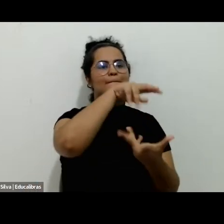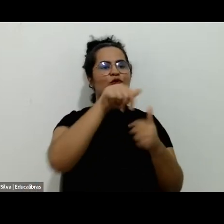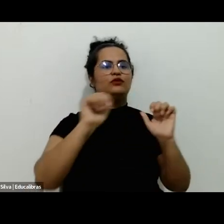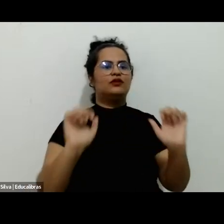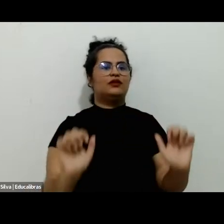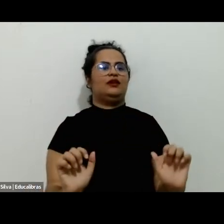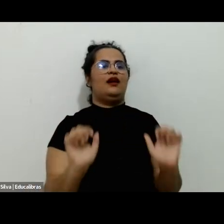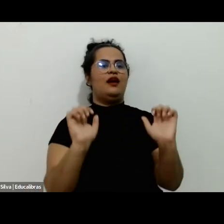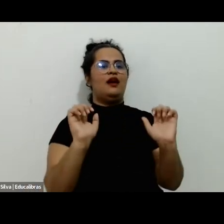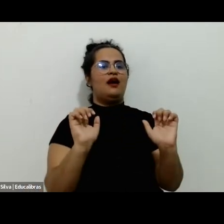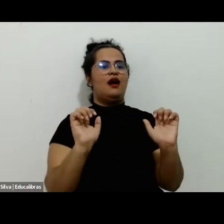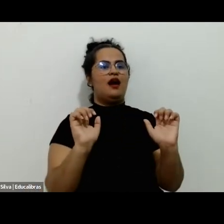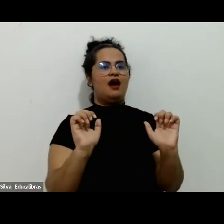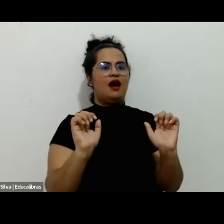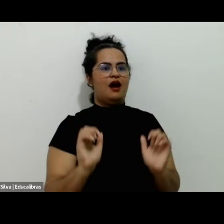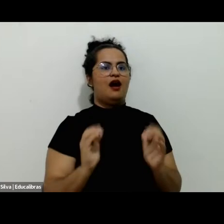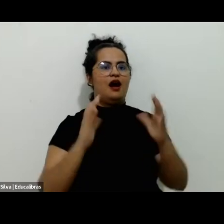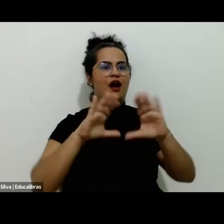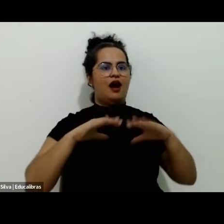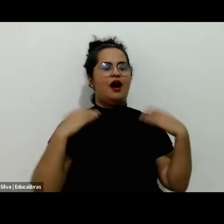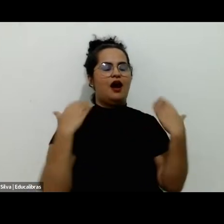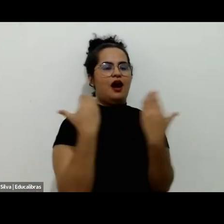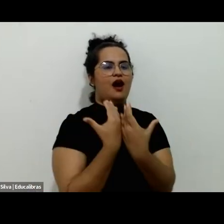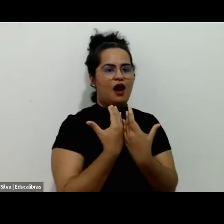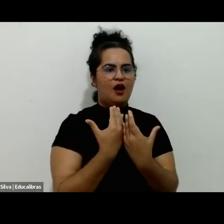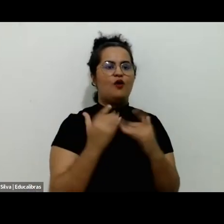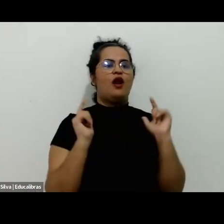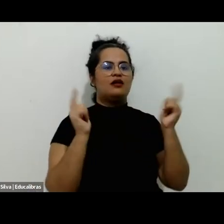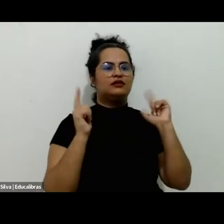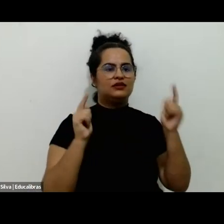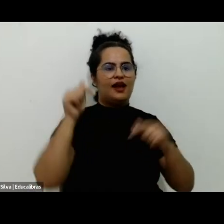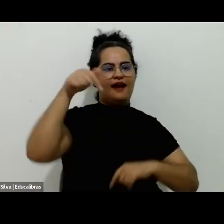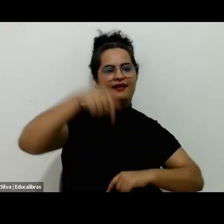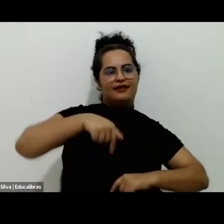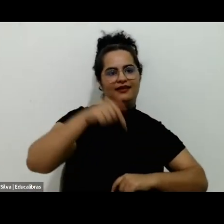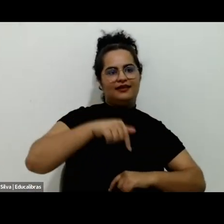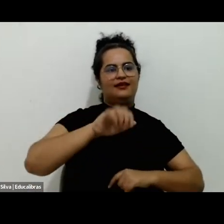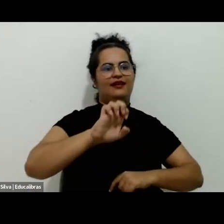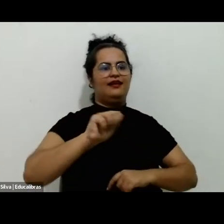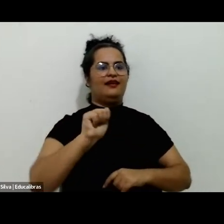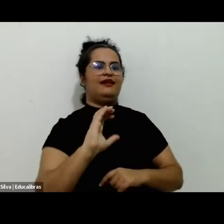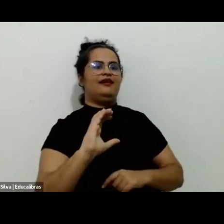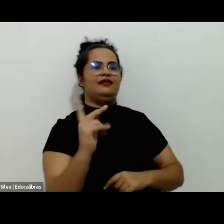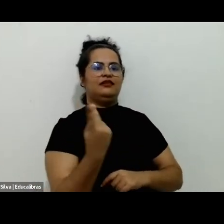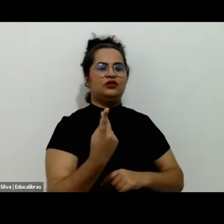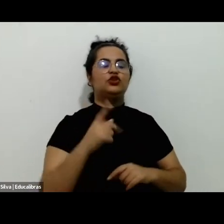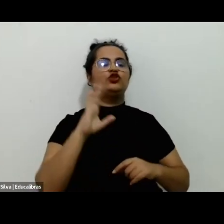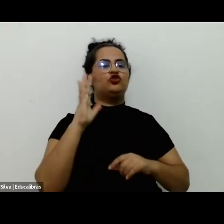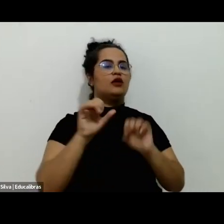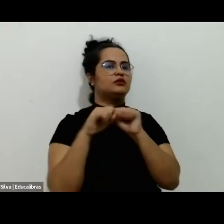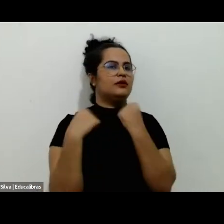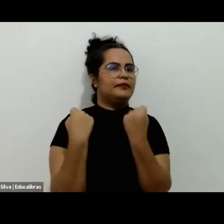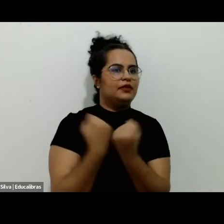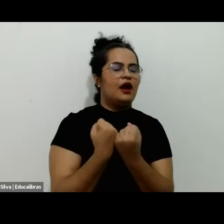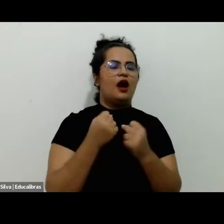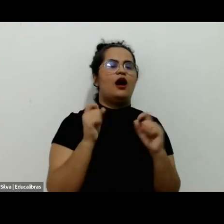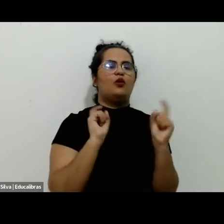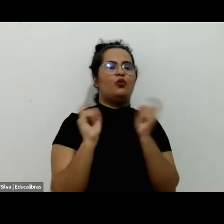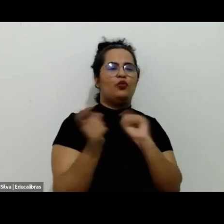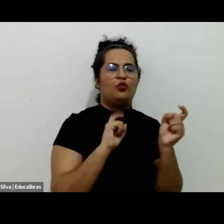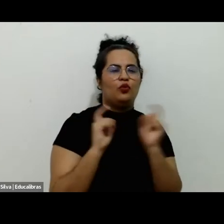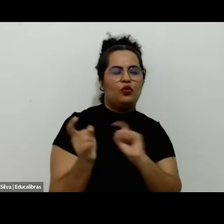EACHE e o Congresso Brasileiro de Estudos do Lazer na EACHE. Nós já sediamos por duas oportunidades, o Seminário Lazer em Debate, em